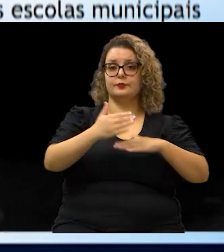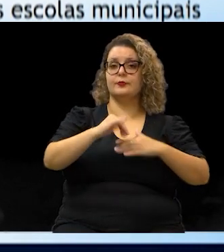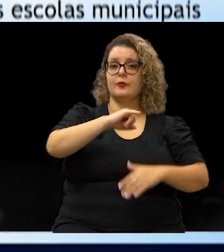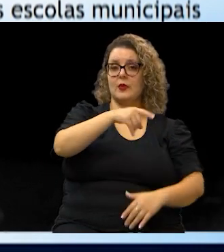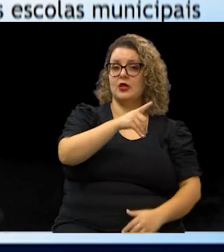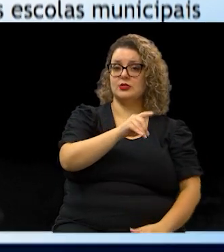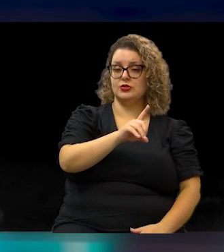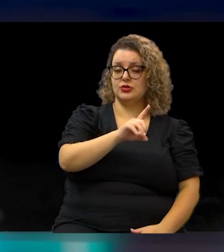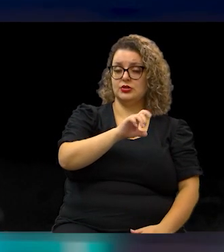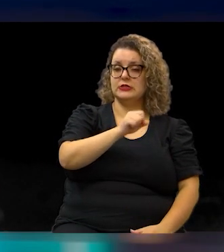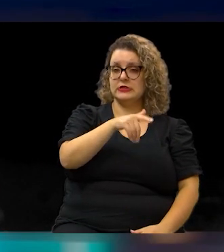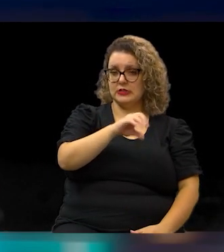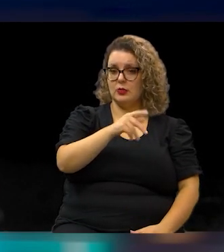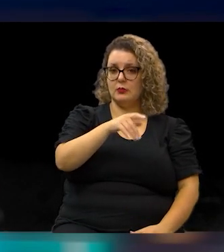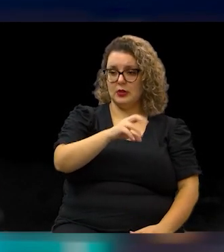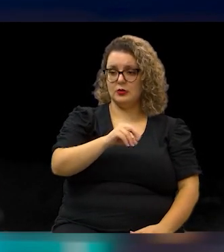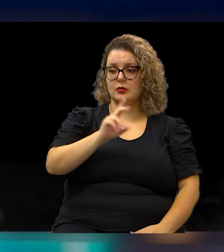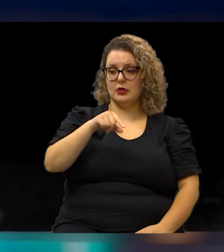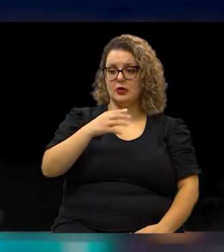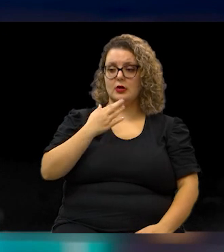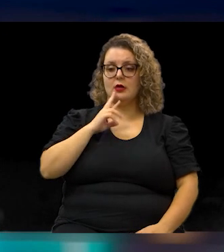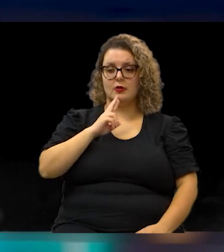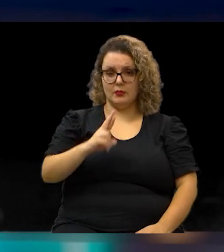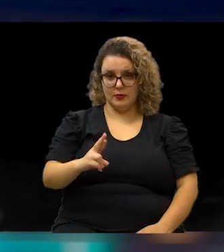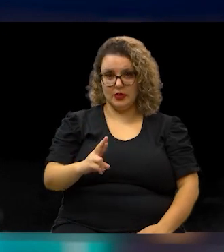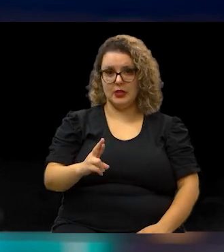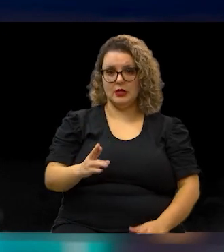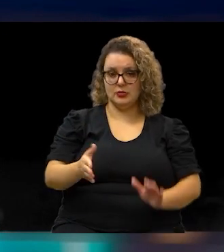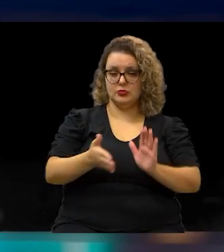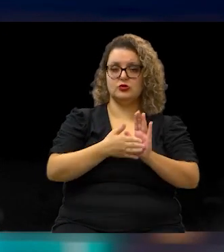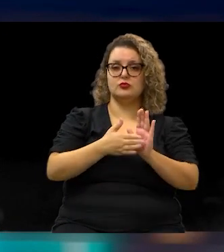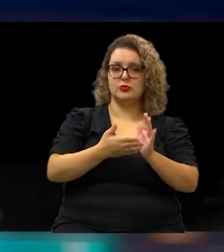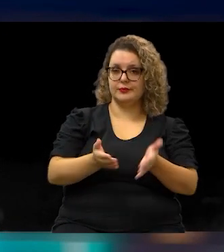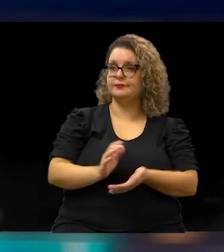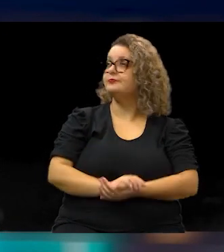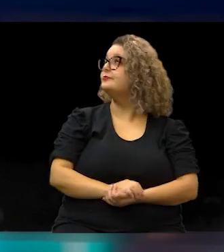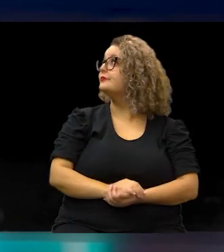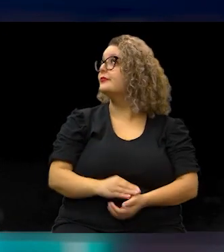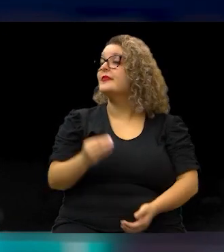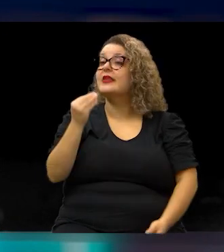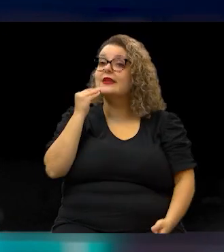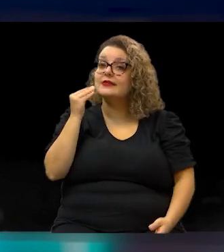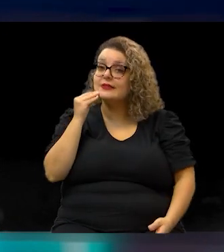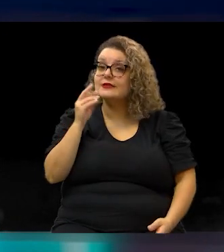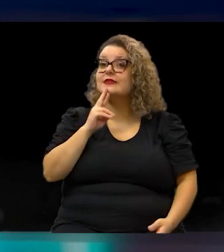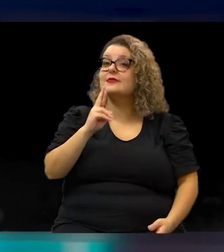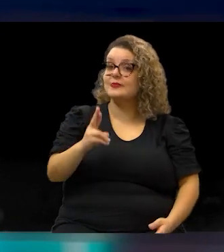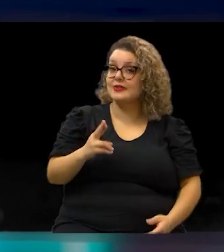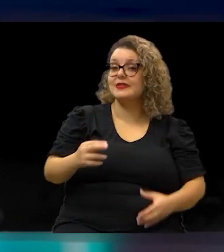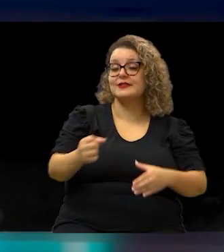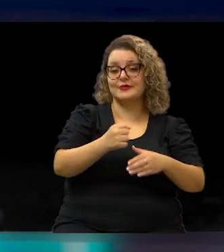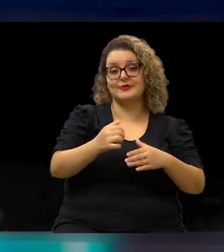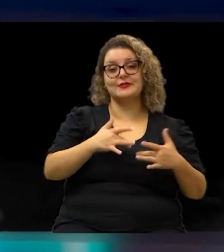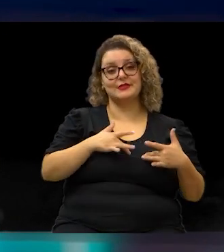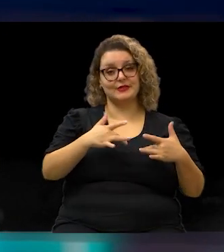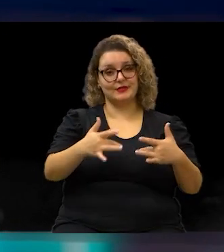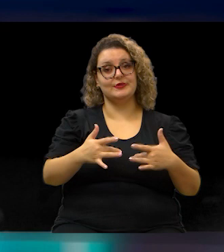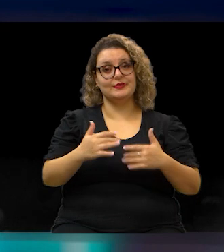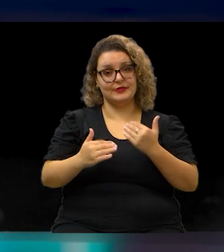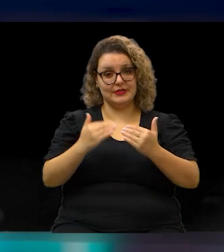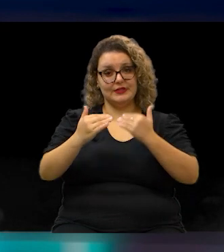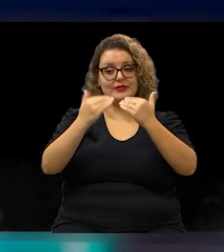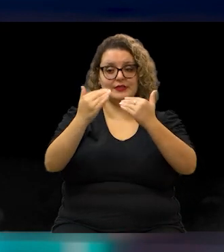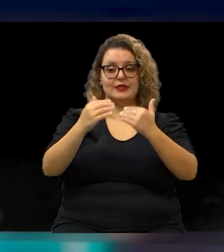a essa proposta. Tentando dar uma resposta ao apelo do Papa, nós formamos a Cozinha Solidária, né,